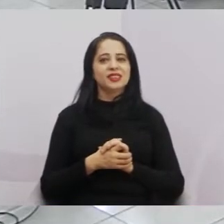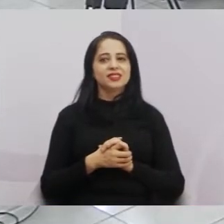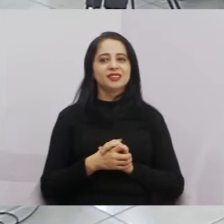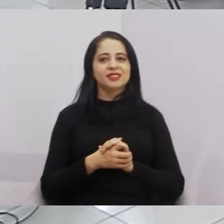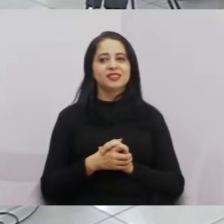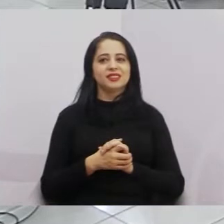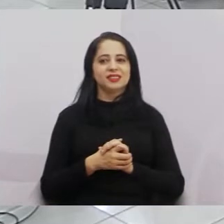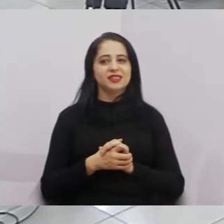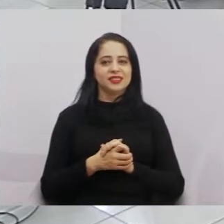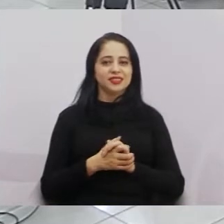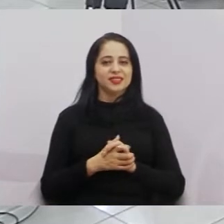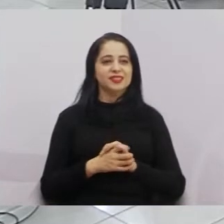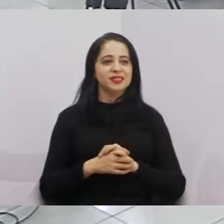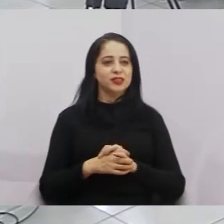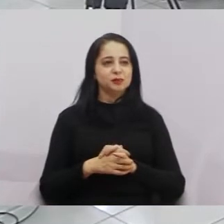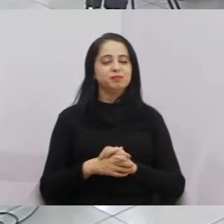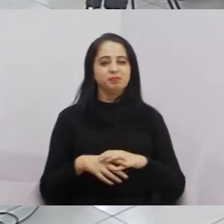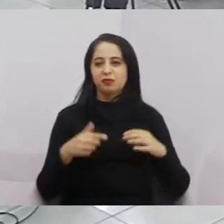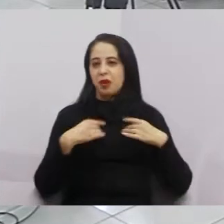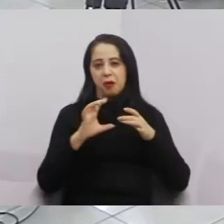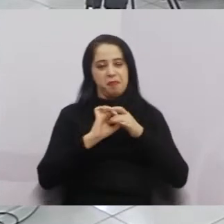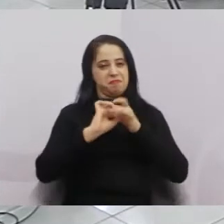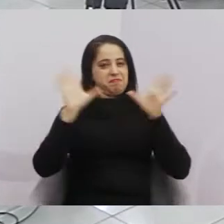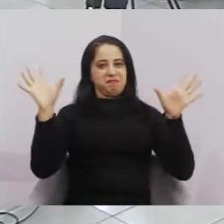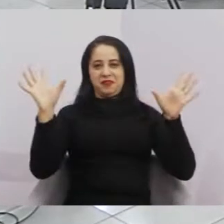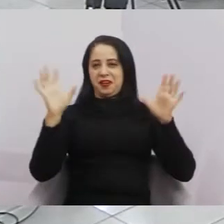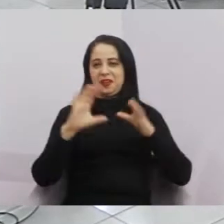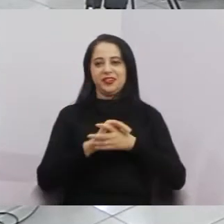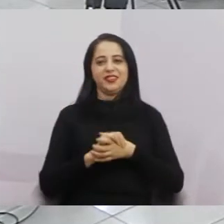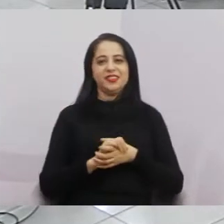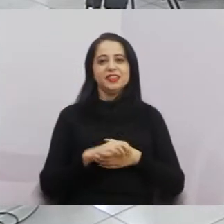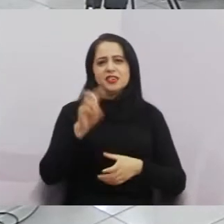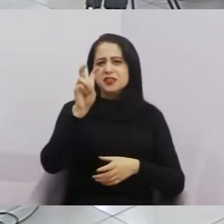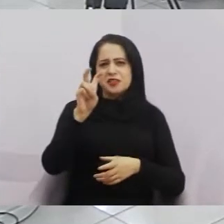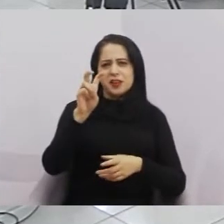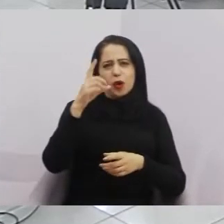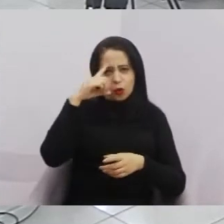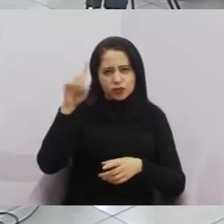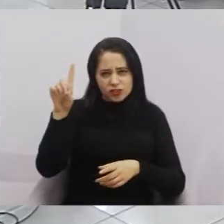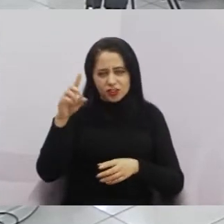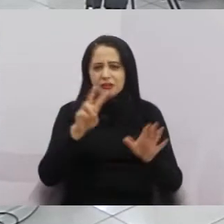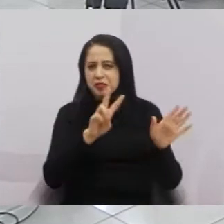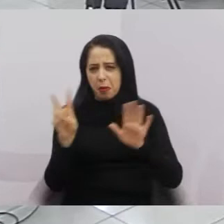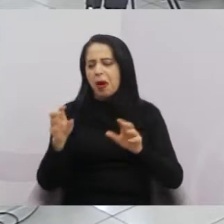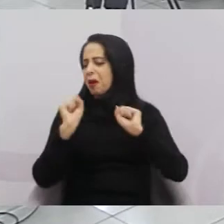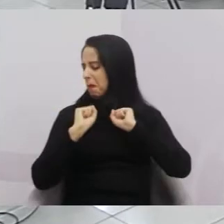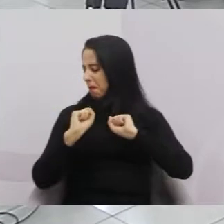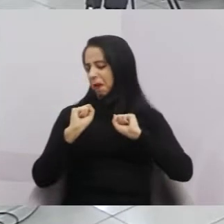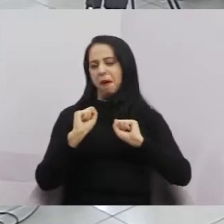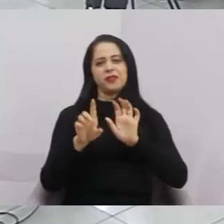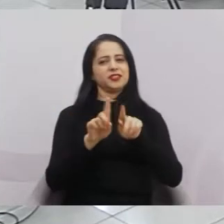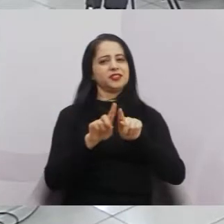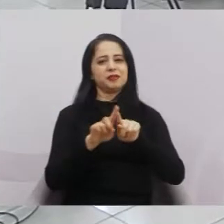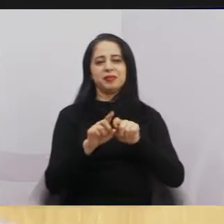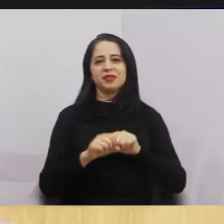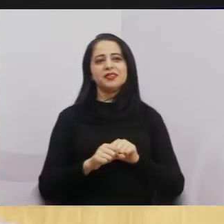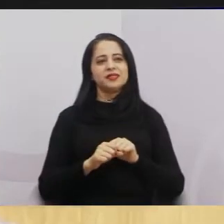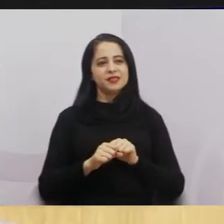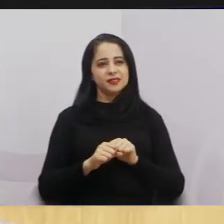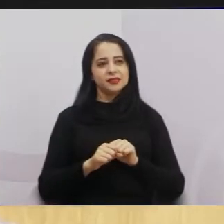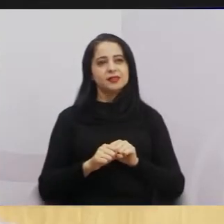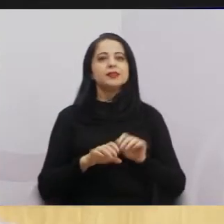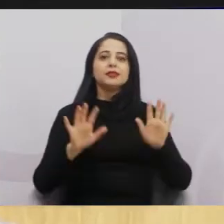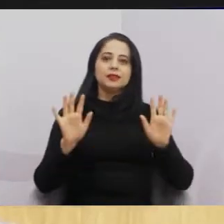deixa isso aqui para depois, porque eu estou disposto a ficar, se é cinco vezes na semana, eu estou aqui cinco vezes na semana. Mas, gente, cada um